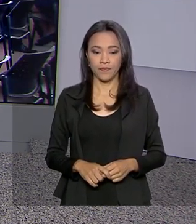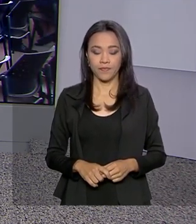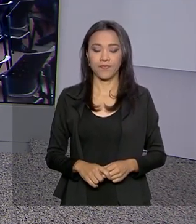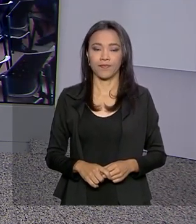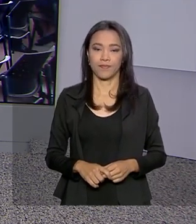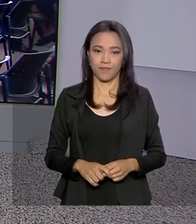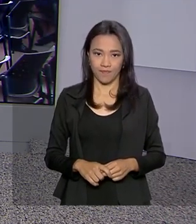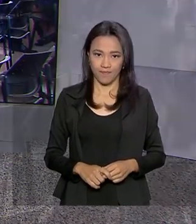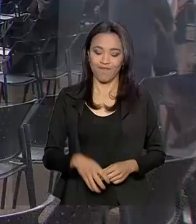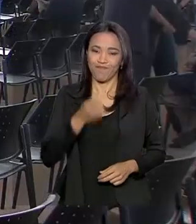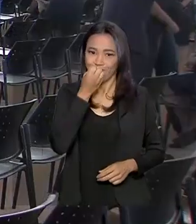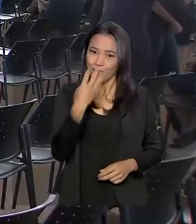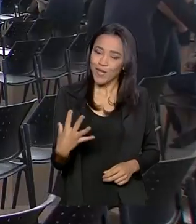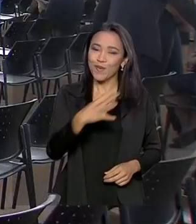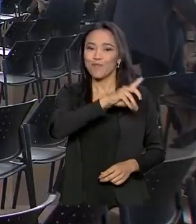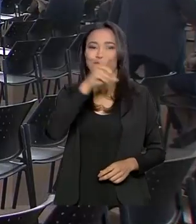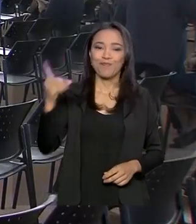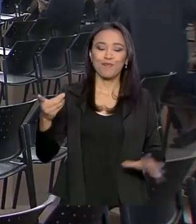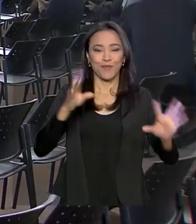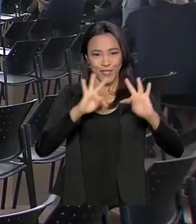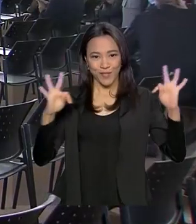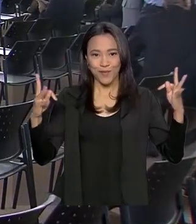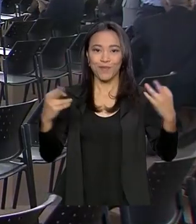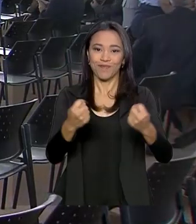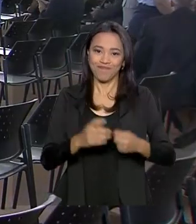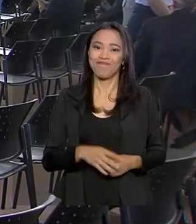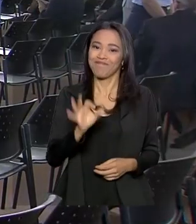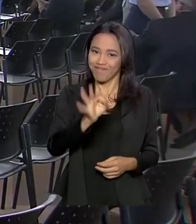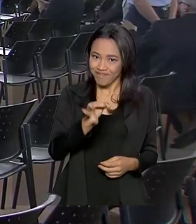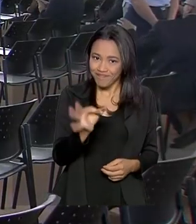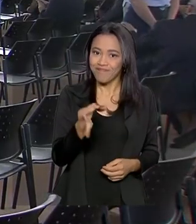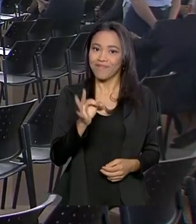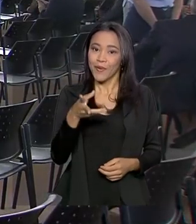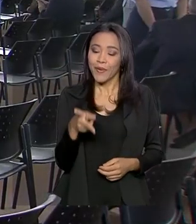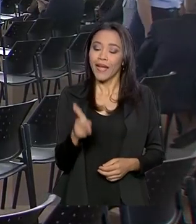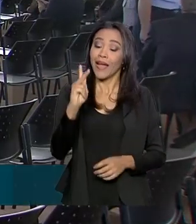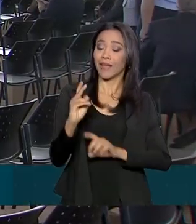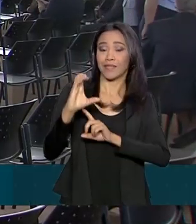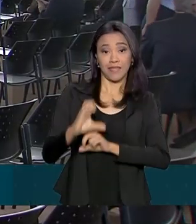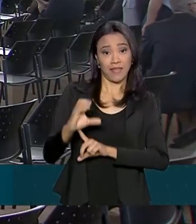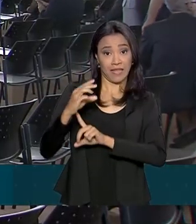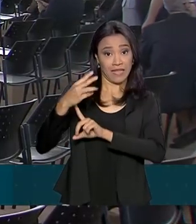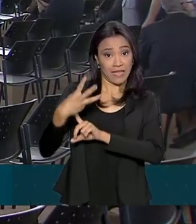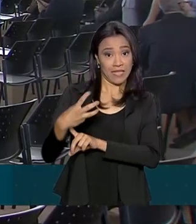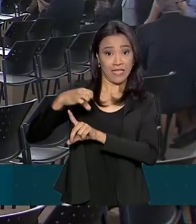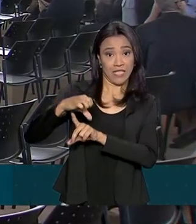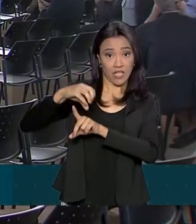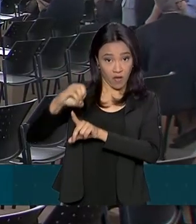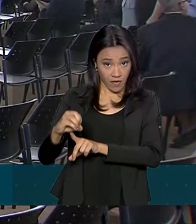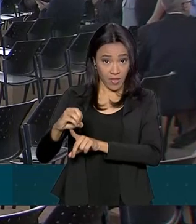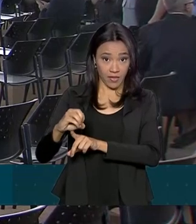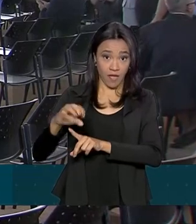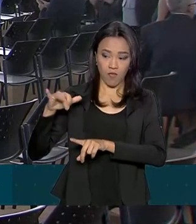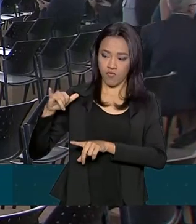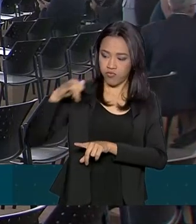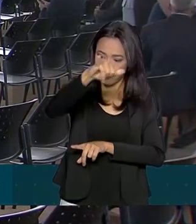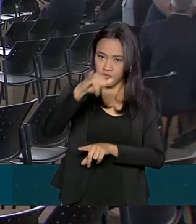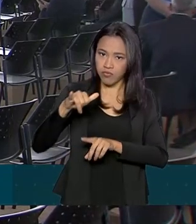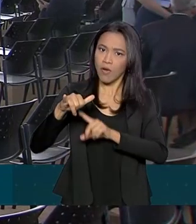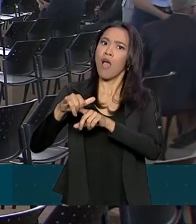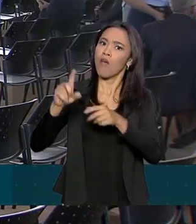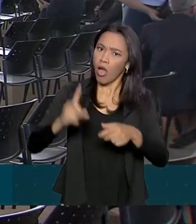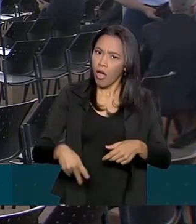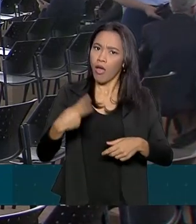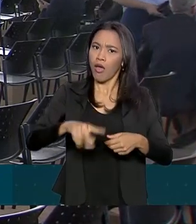Olá, Renata, bom dia, um bom dia a todos. É isso mesmo, o KC-390 foi criado pela Embraer sob